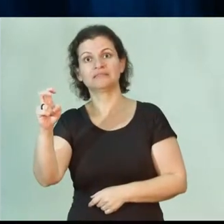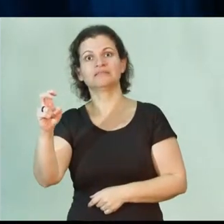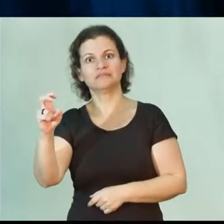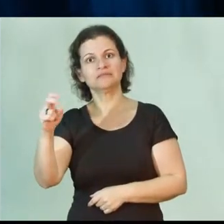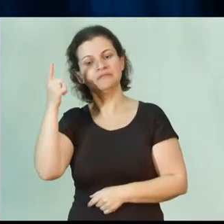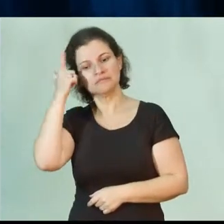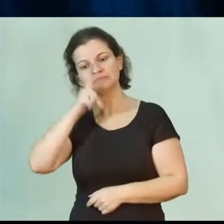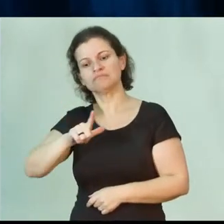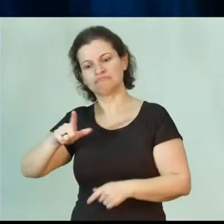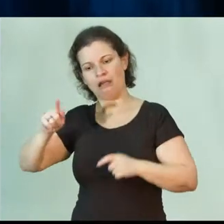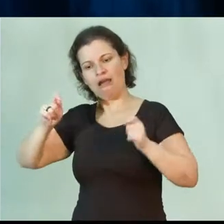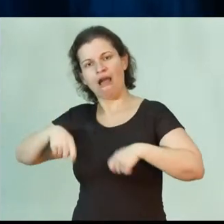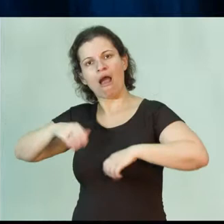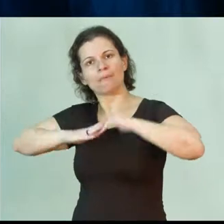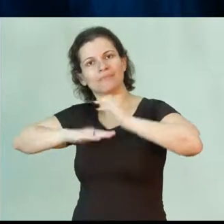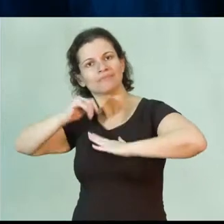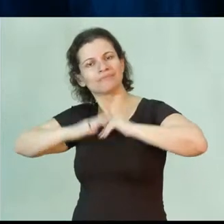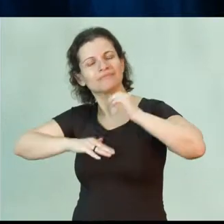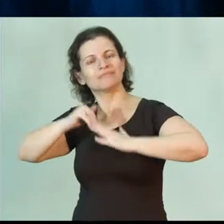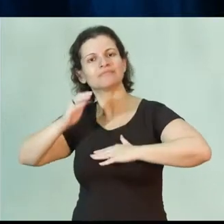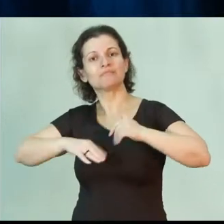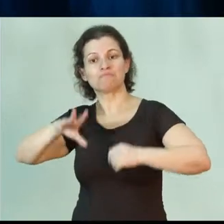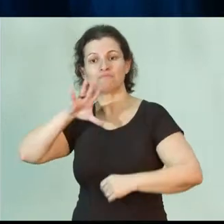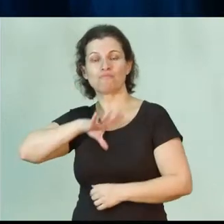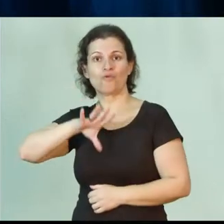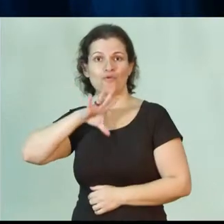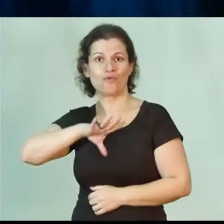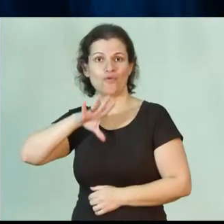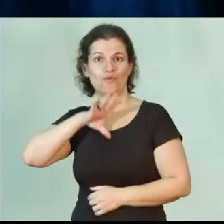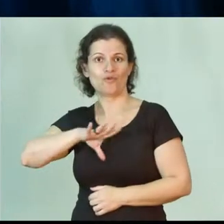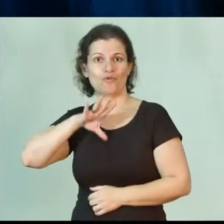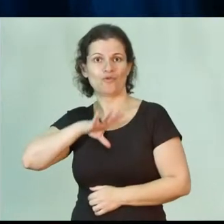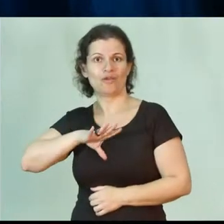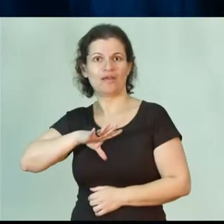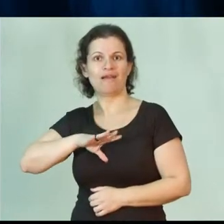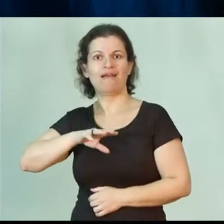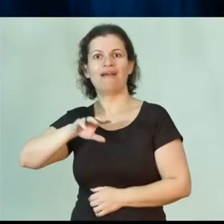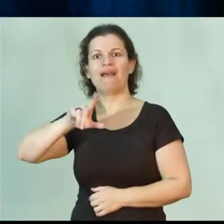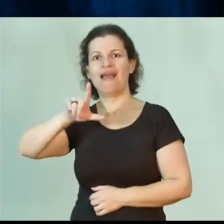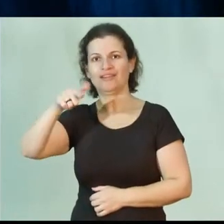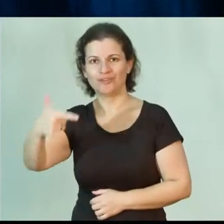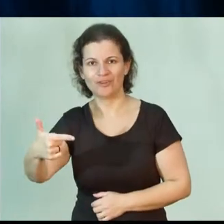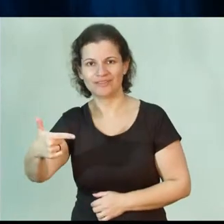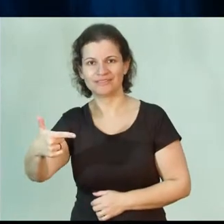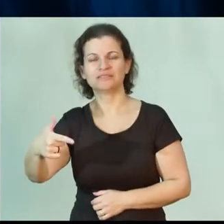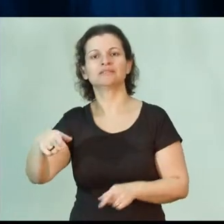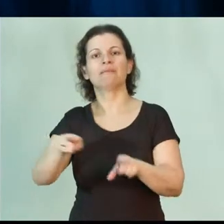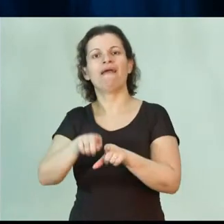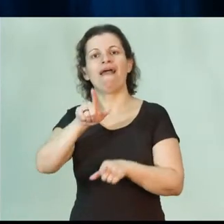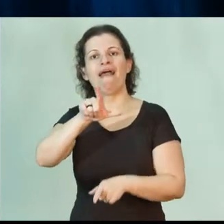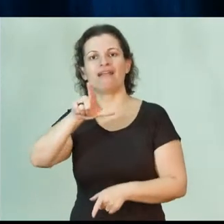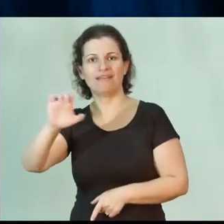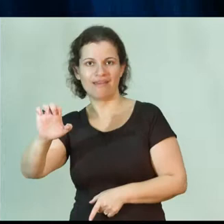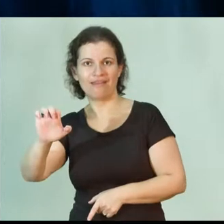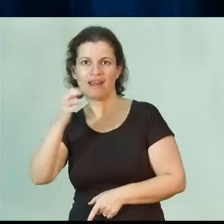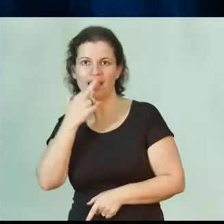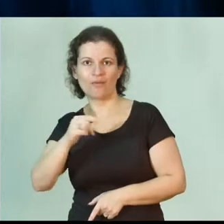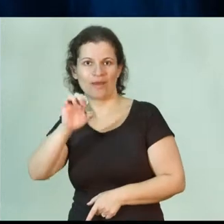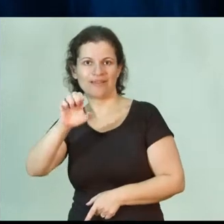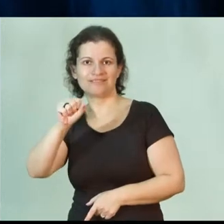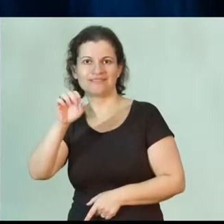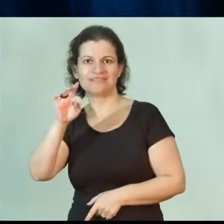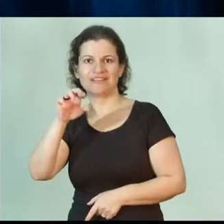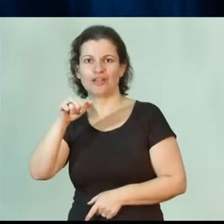habilitação em português como segunda língua e língua estrangeira. Então, os alunos têm a